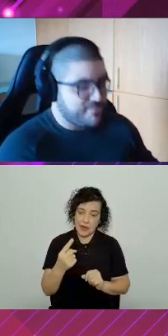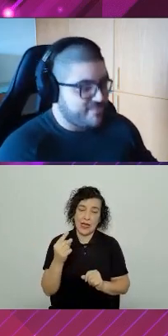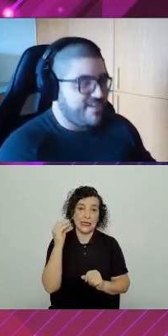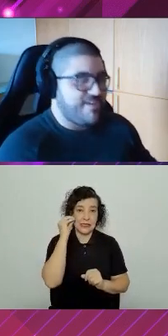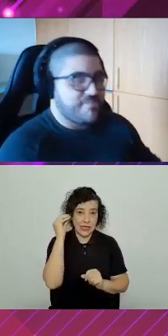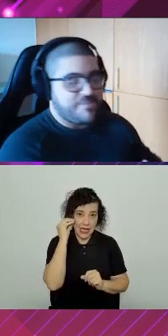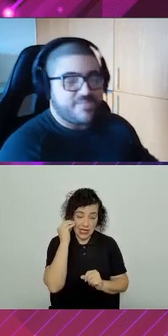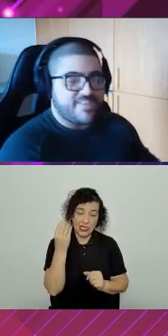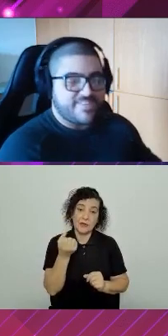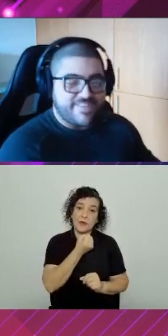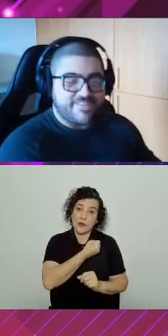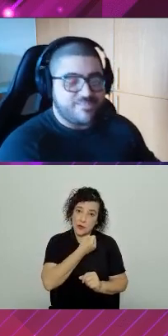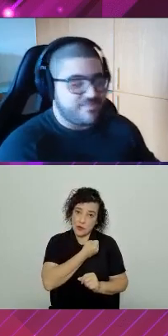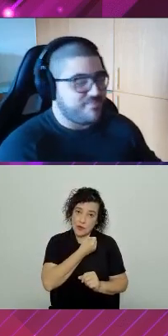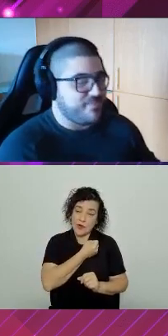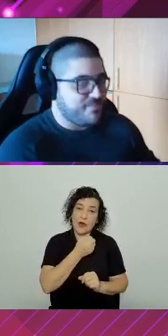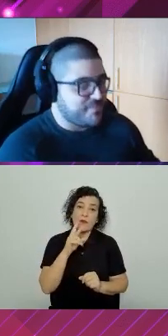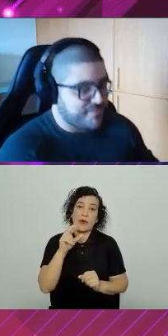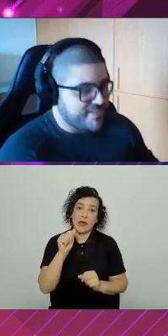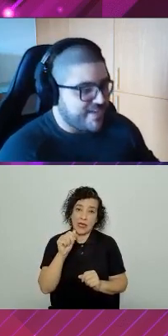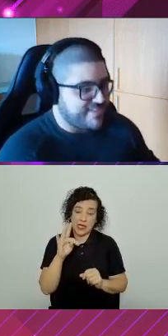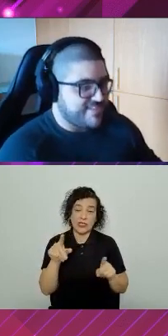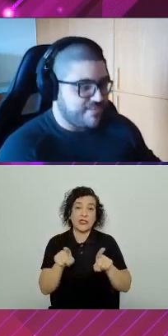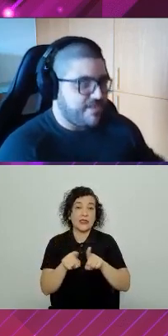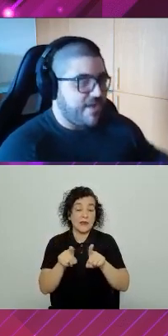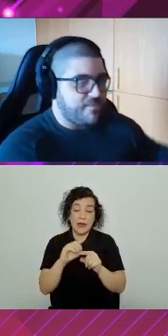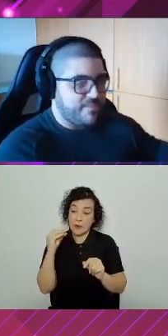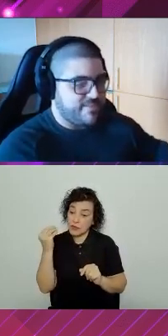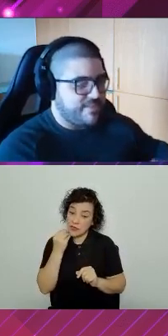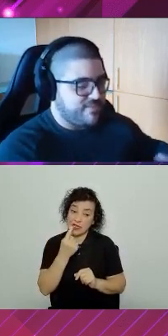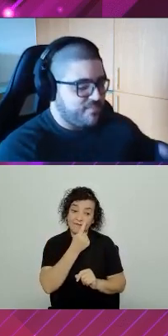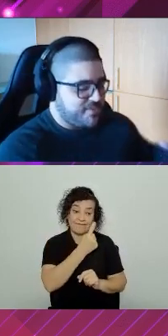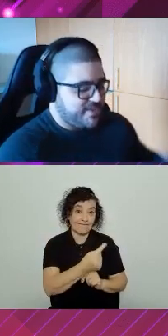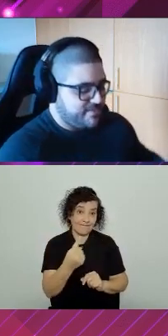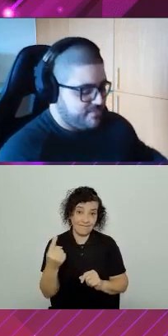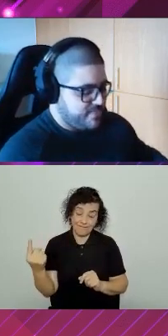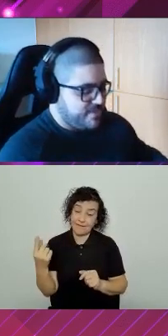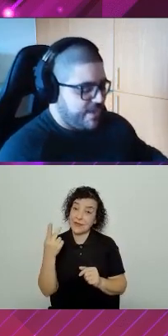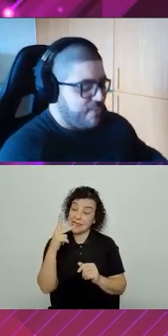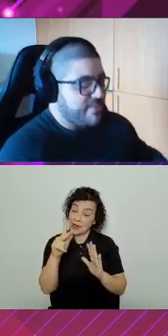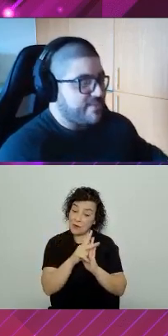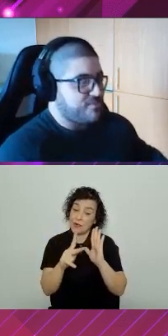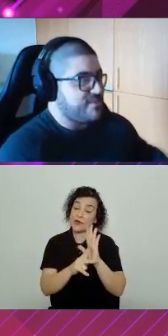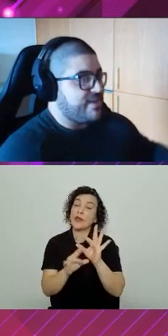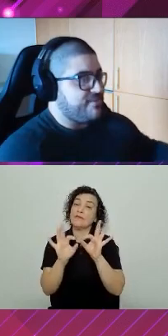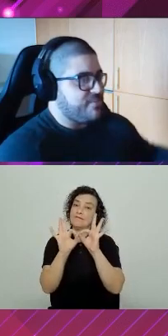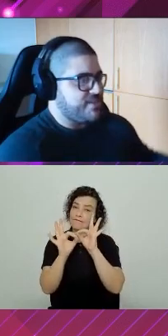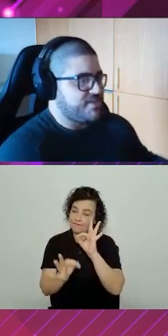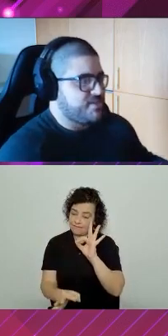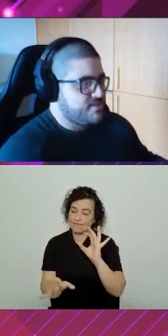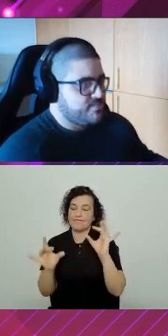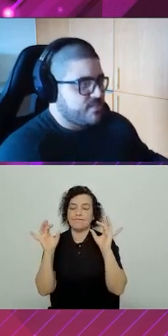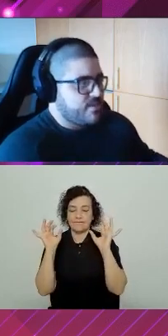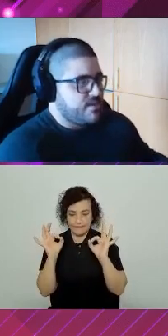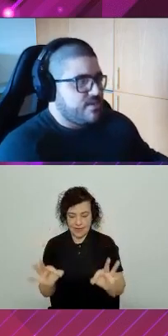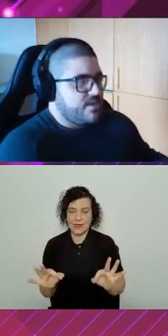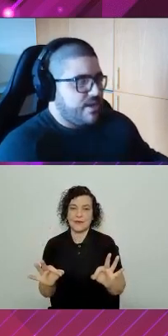para o numbers, um pipeline de teste e build para o oportunidades. Então, a complexidade do seu projeto aumenta consideravelmente.